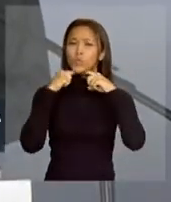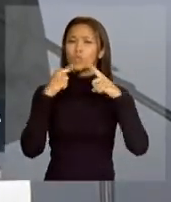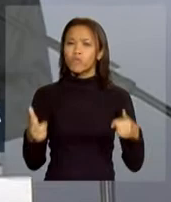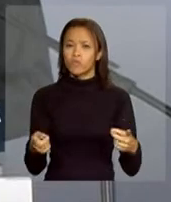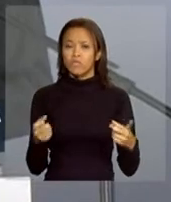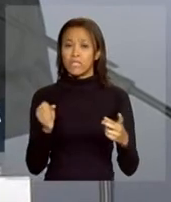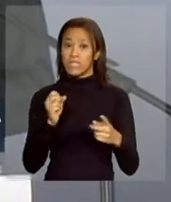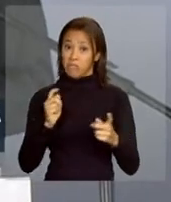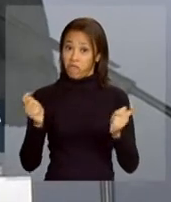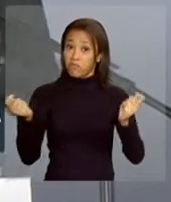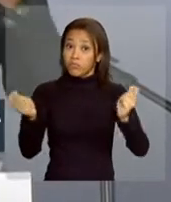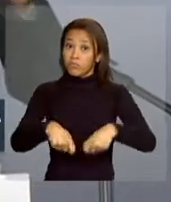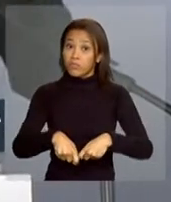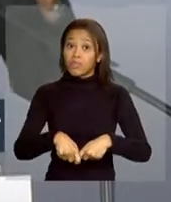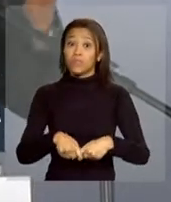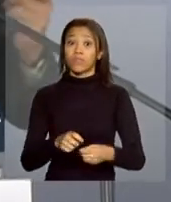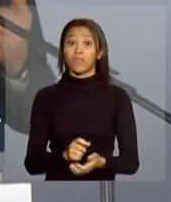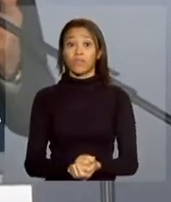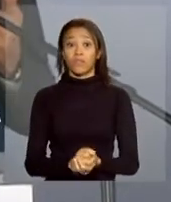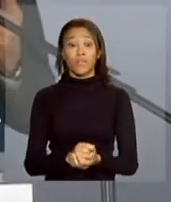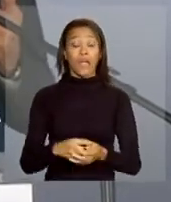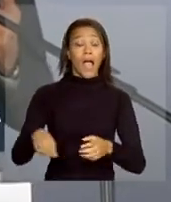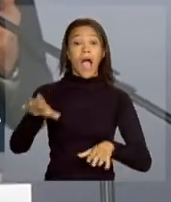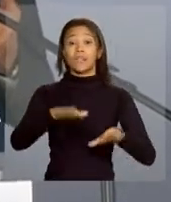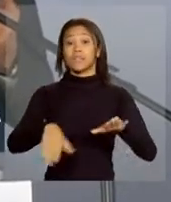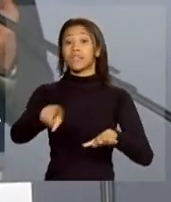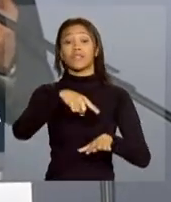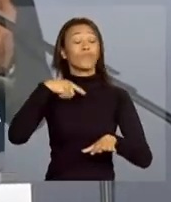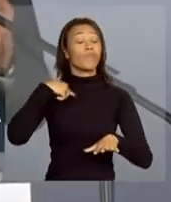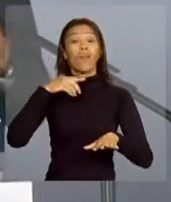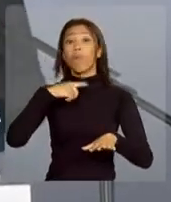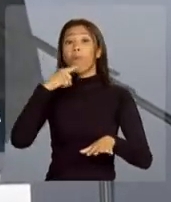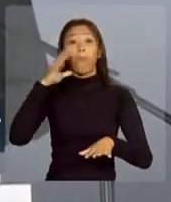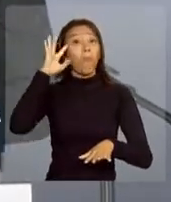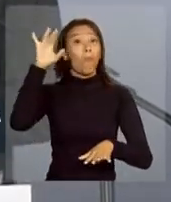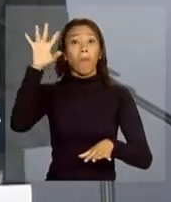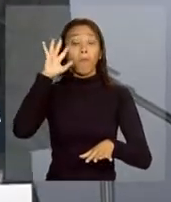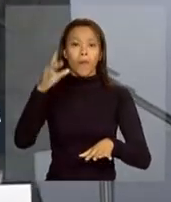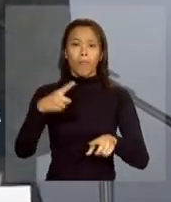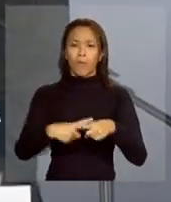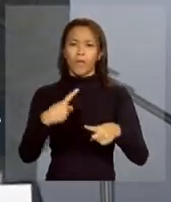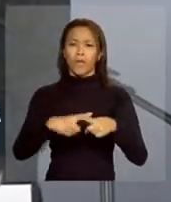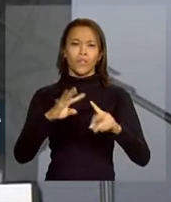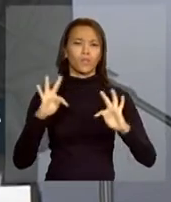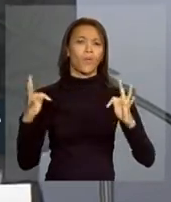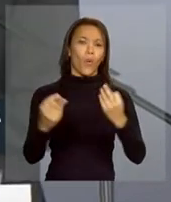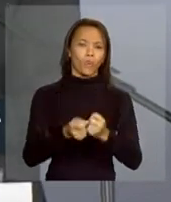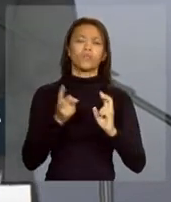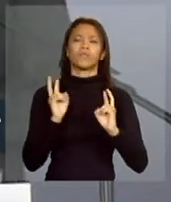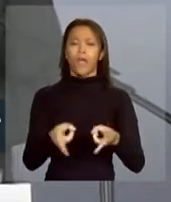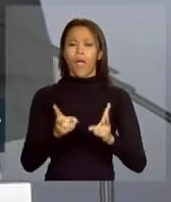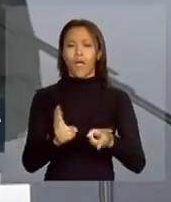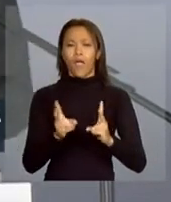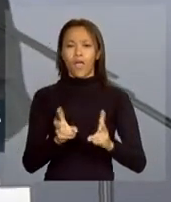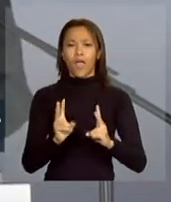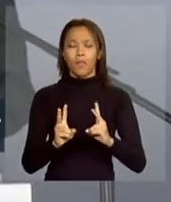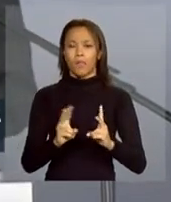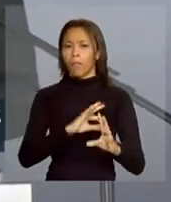acontecer o inimaginável, porque todo mundo sempre ouviu falar